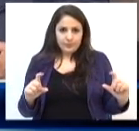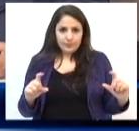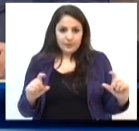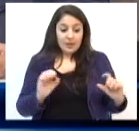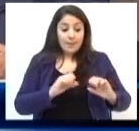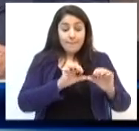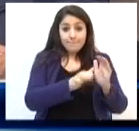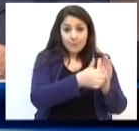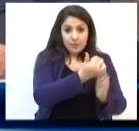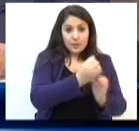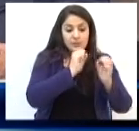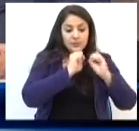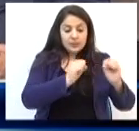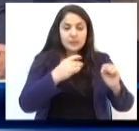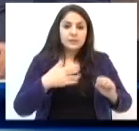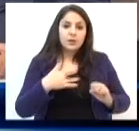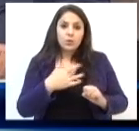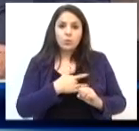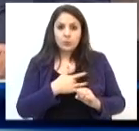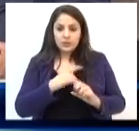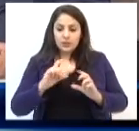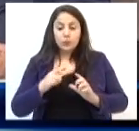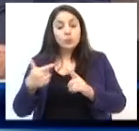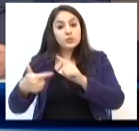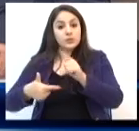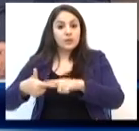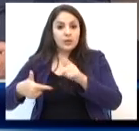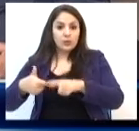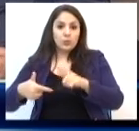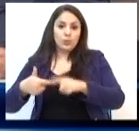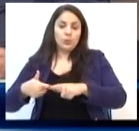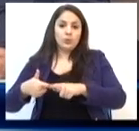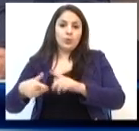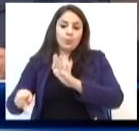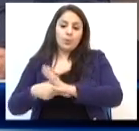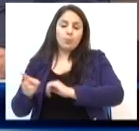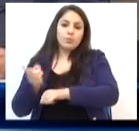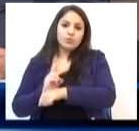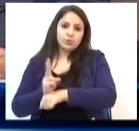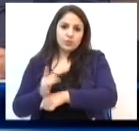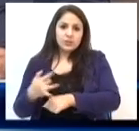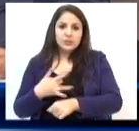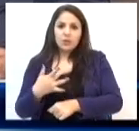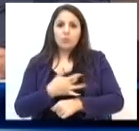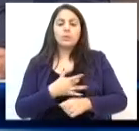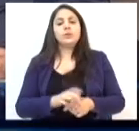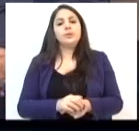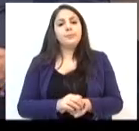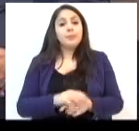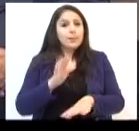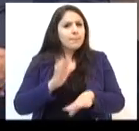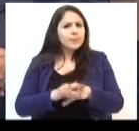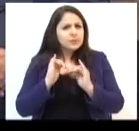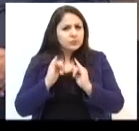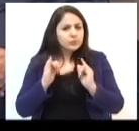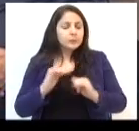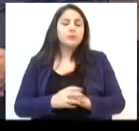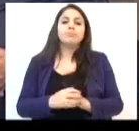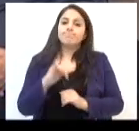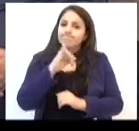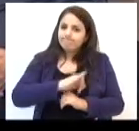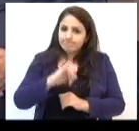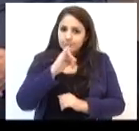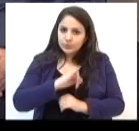da Secretaria da Saúde e o 3046-0087 da Vigilância. Outra informação, então?